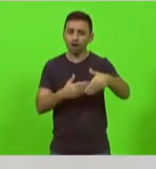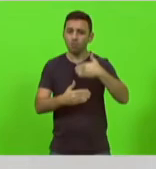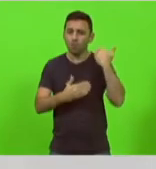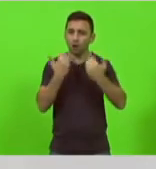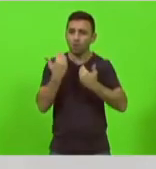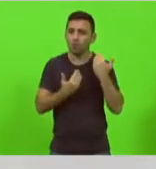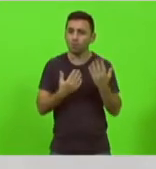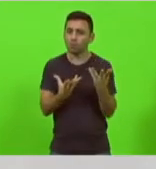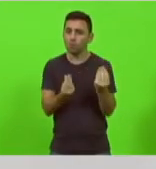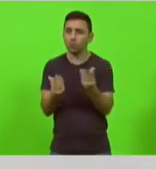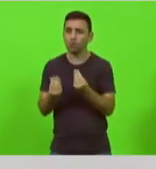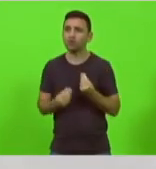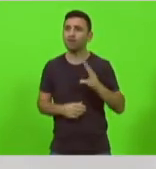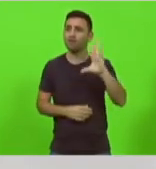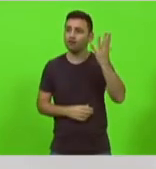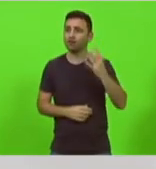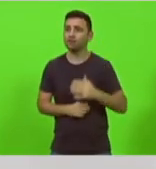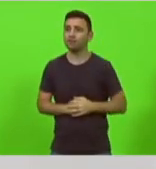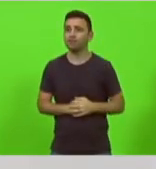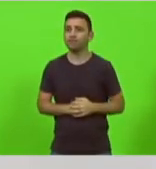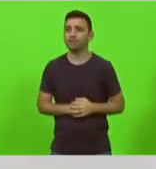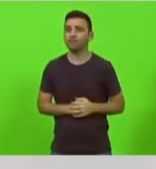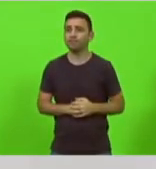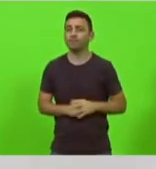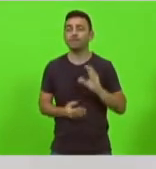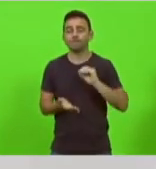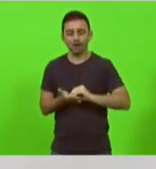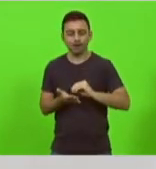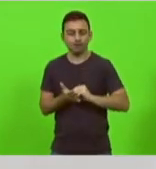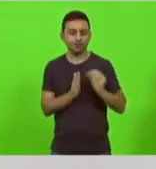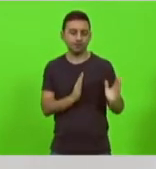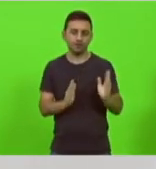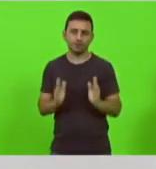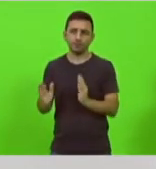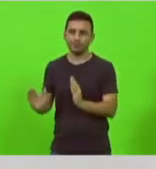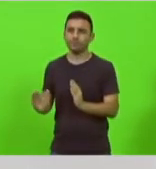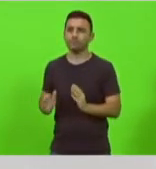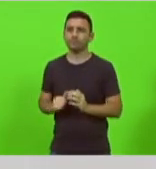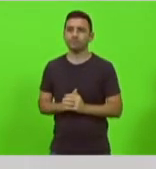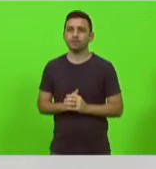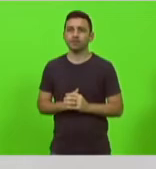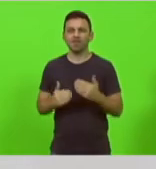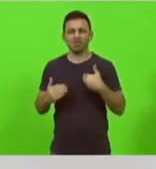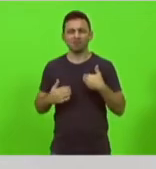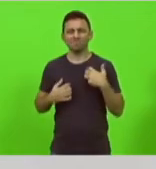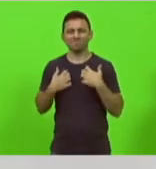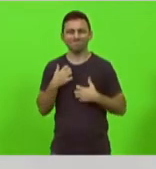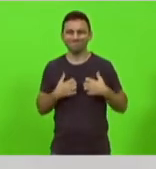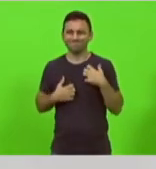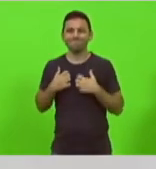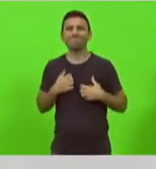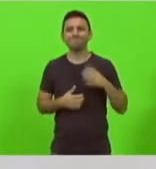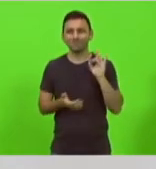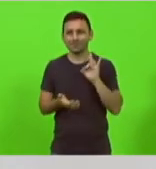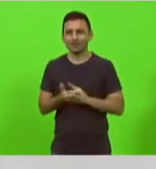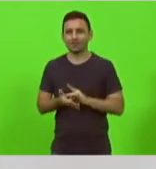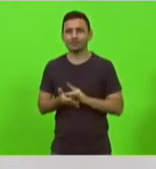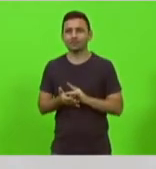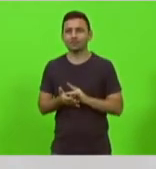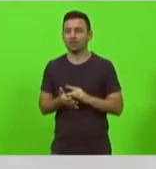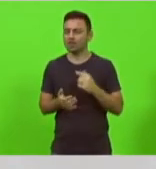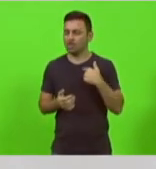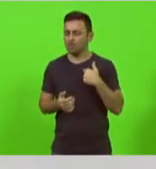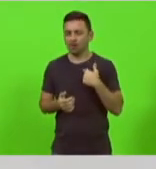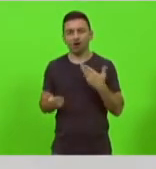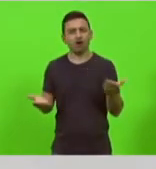mortes falta de organização eu estou incomodado com isso de fato não vou deixar isso passar